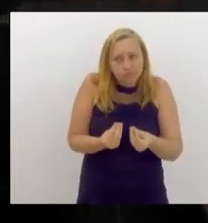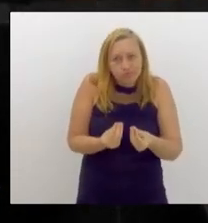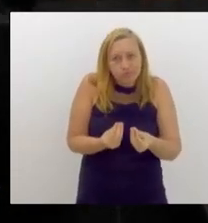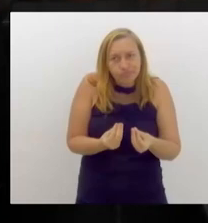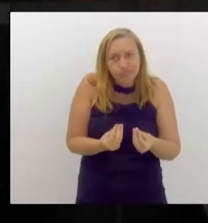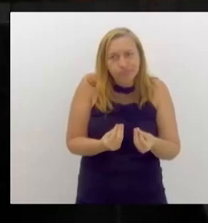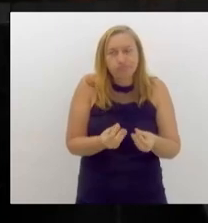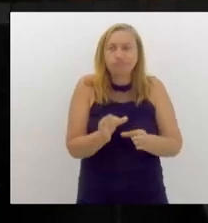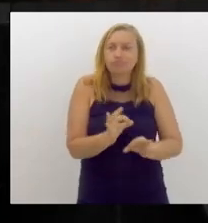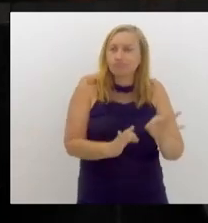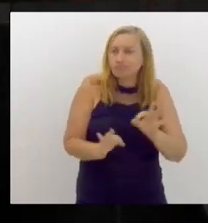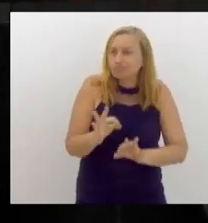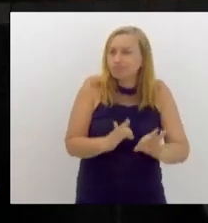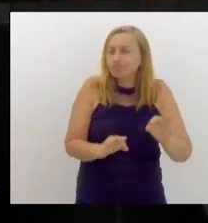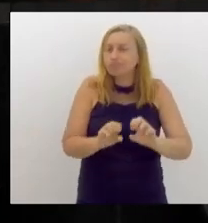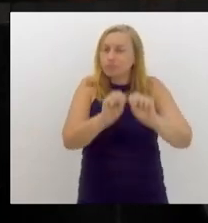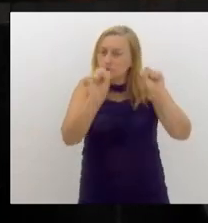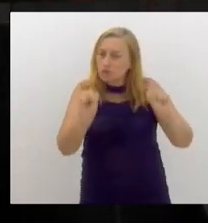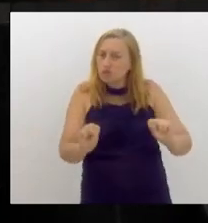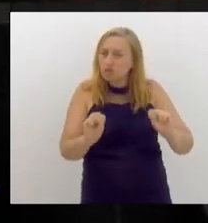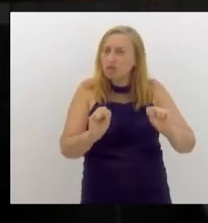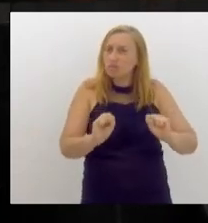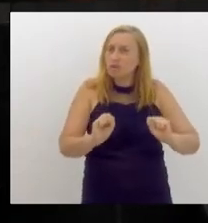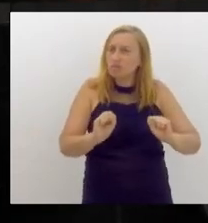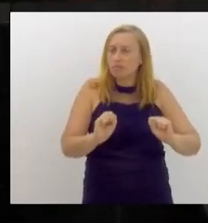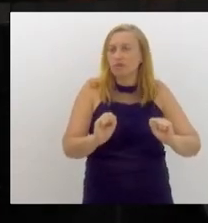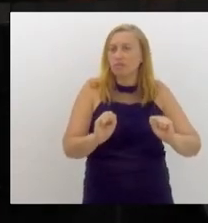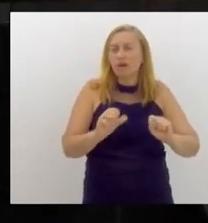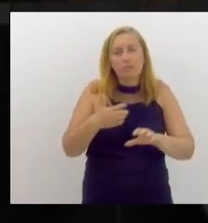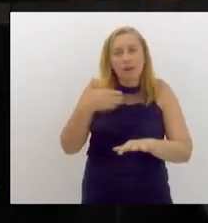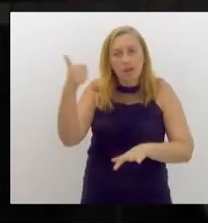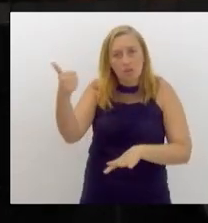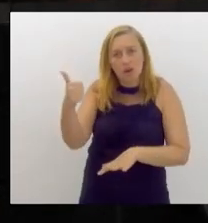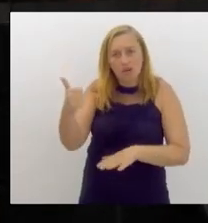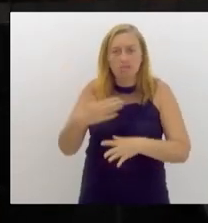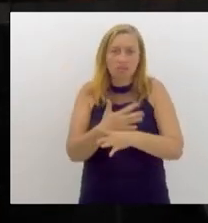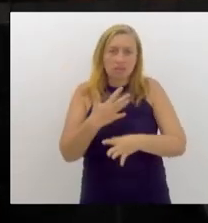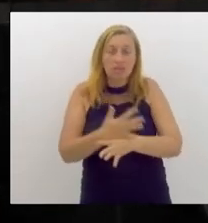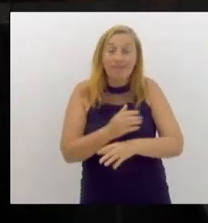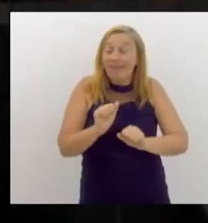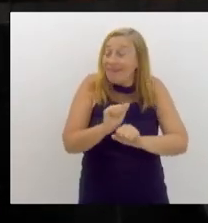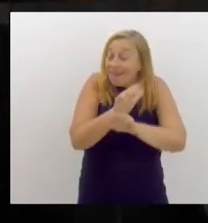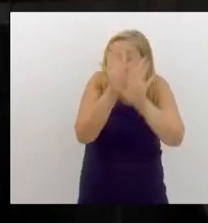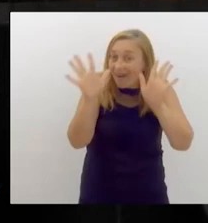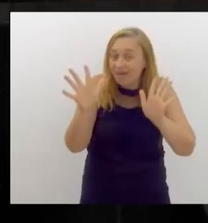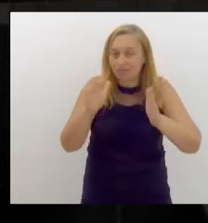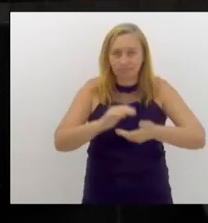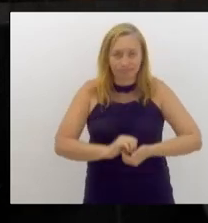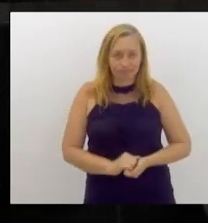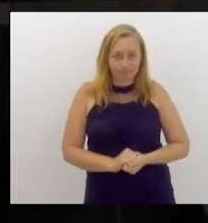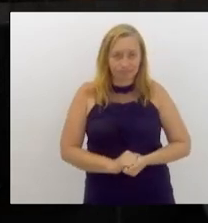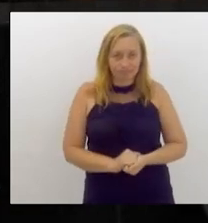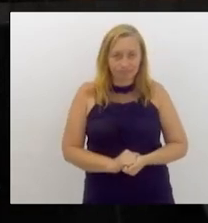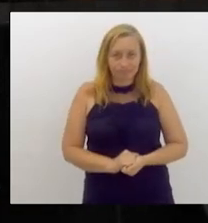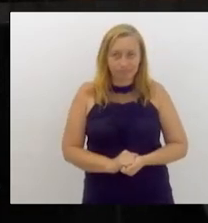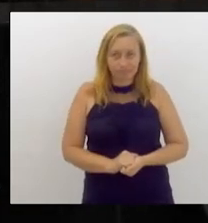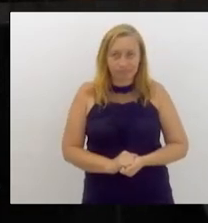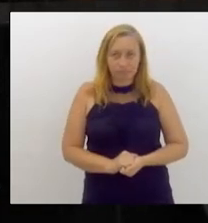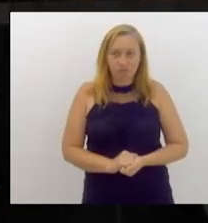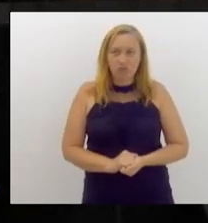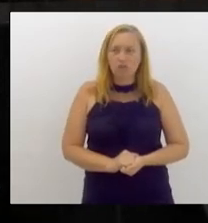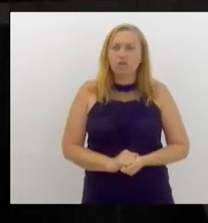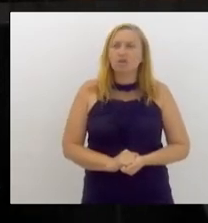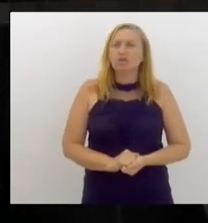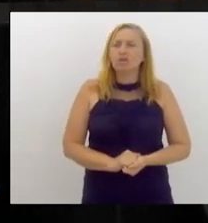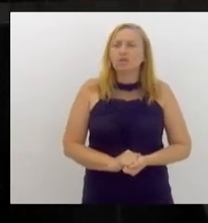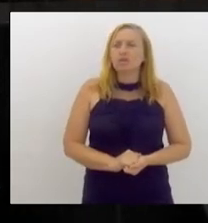Para organizar o sistema de defesa civil. Isso é claro como água. Quero só mudar o